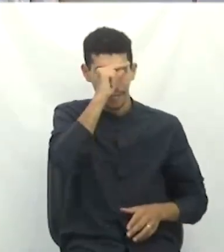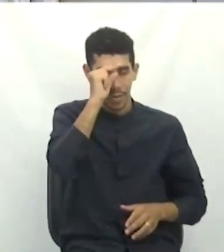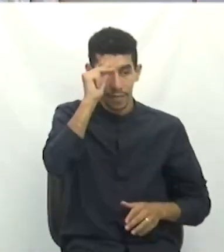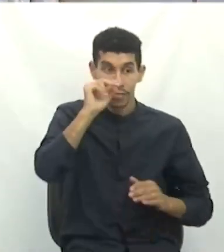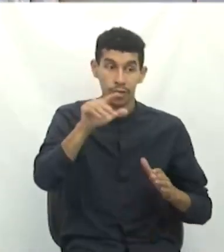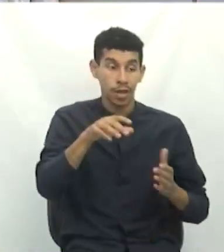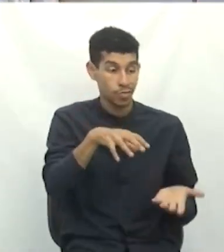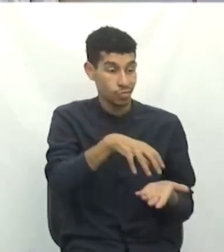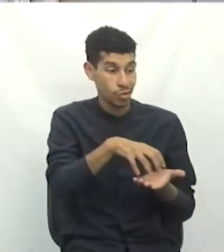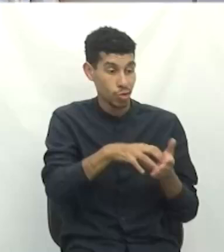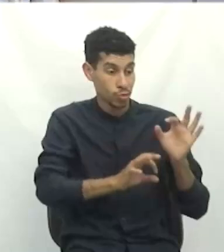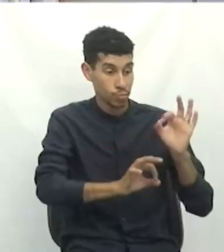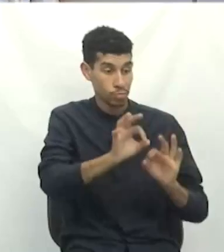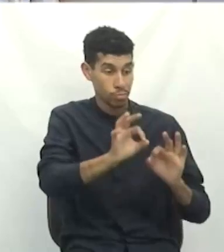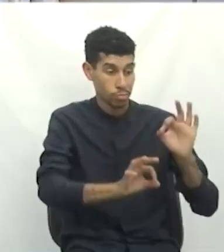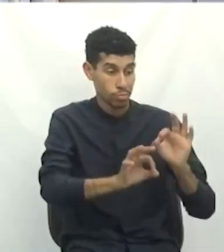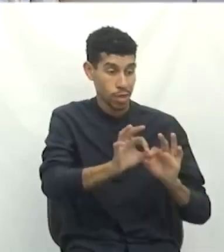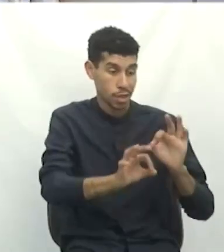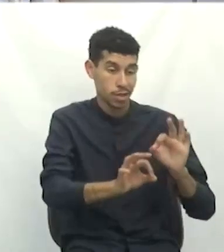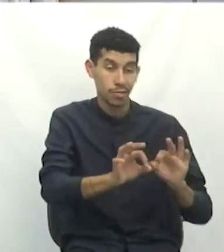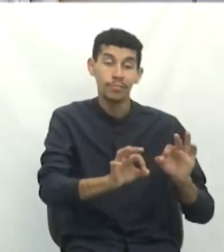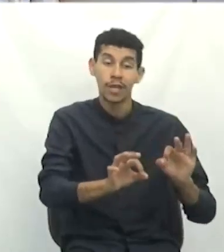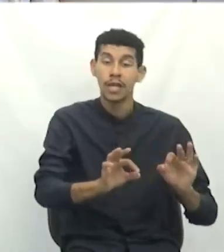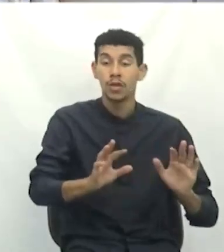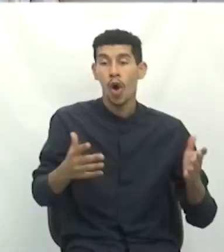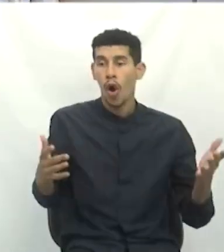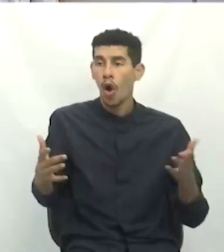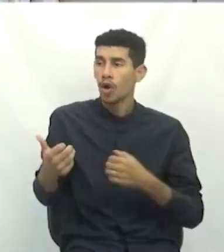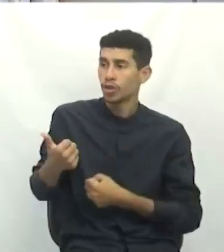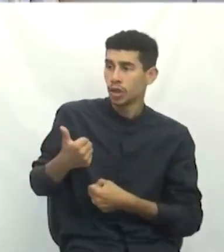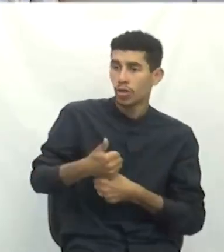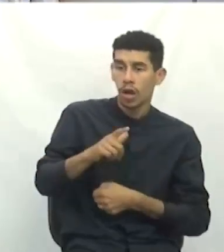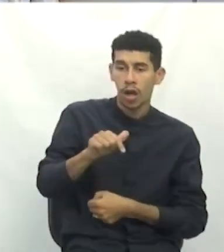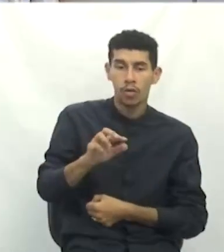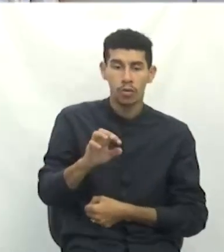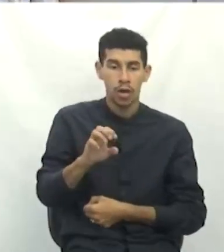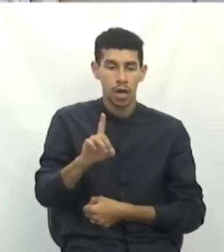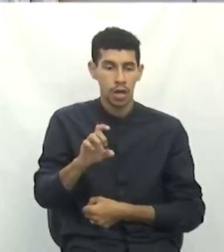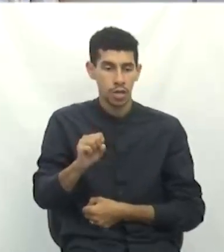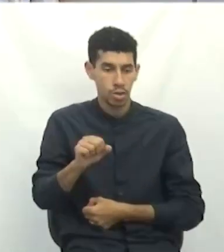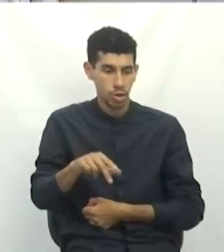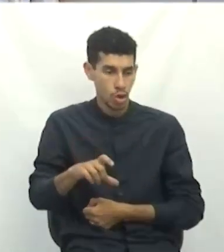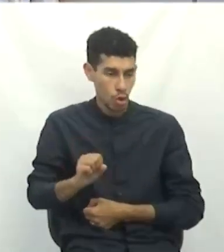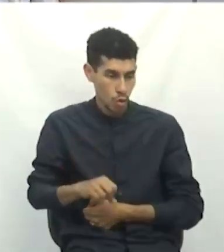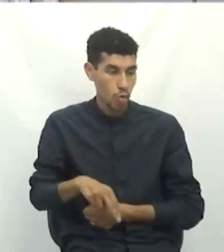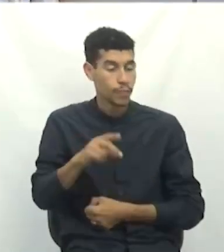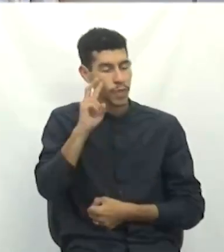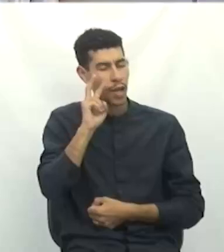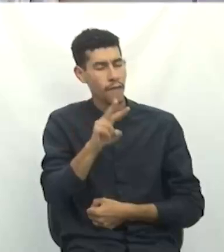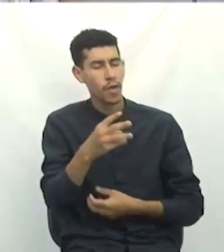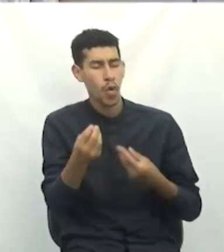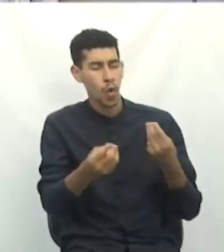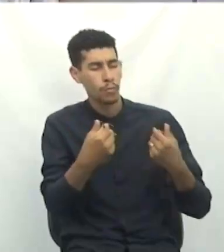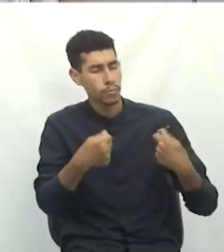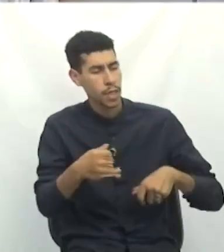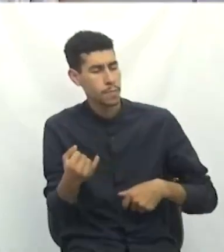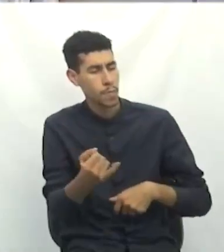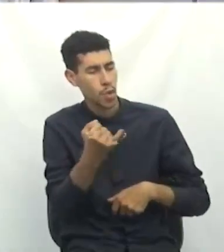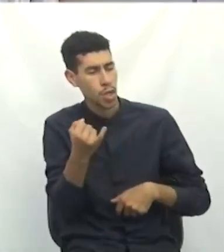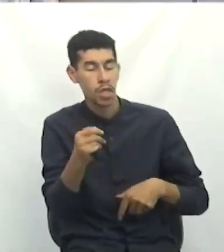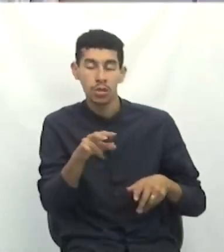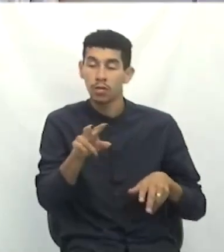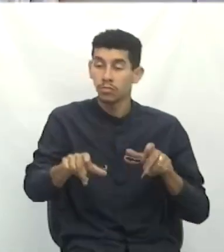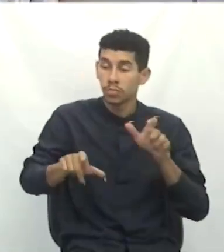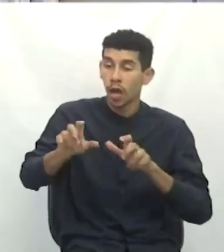setor de planejamento, hoje conduzido pelo EDES, ali ele viu a necessidade e foi observado até